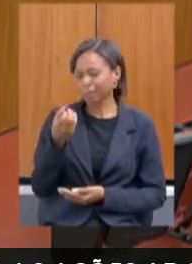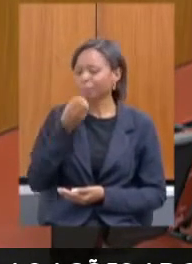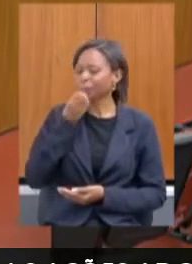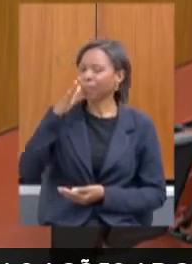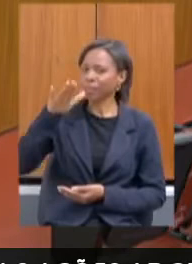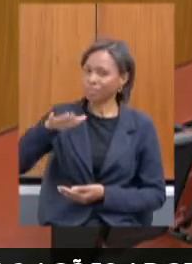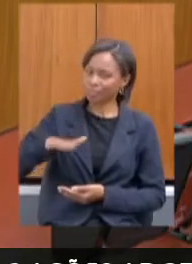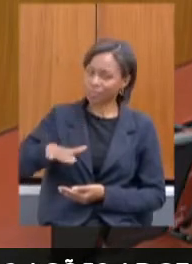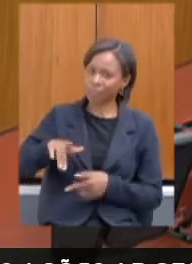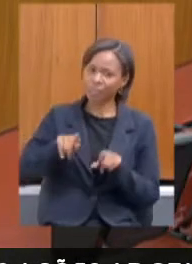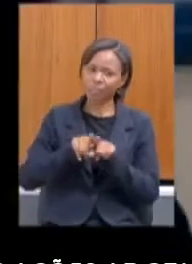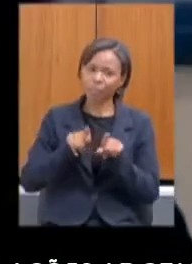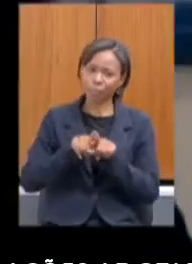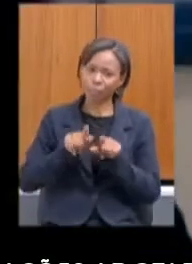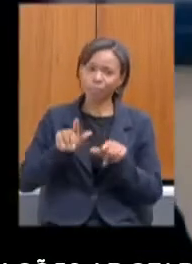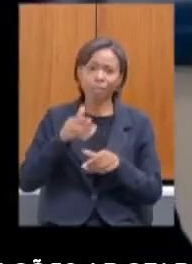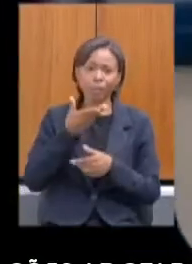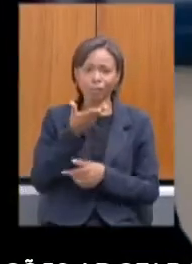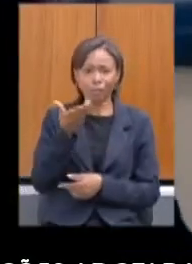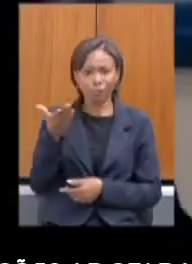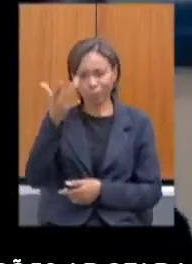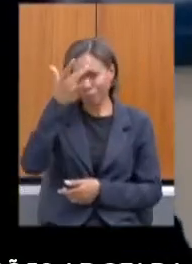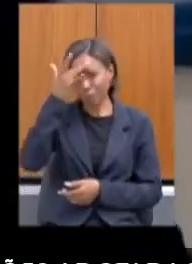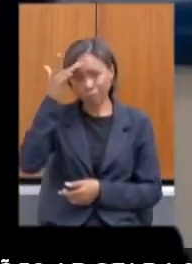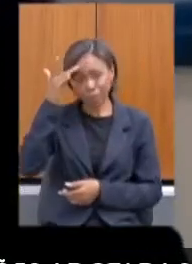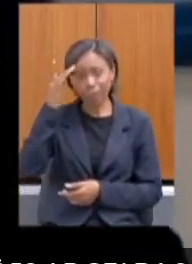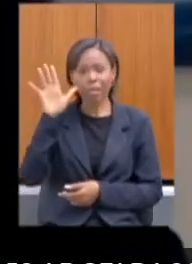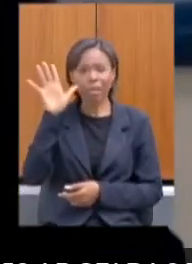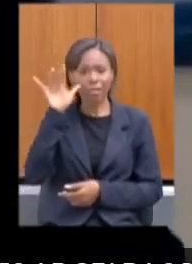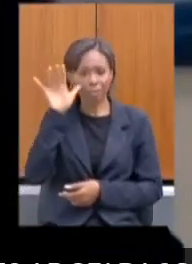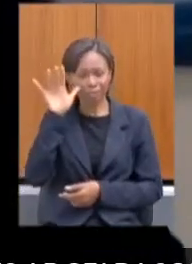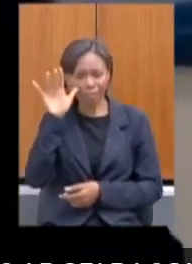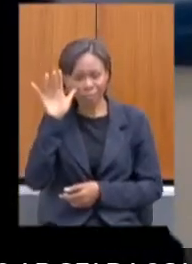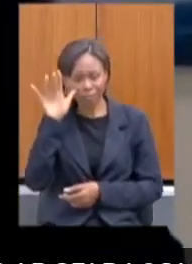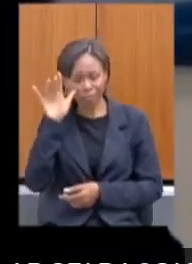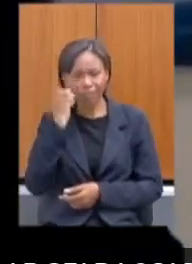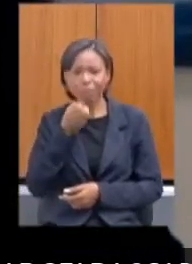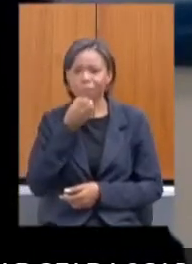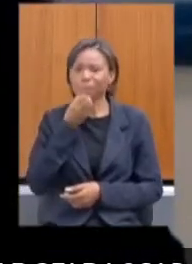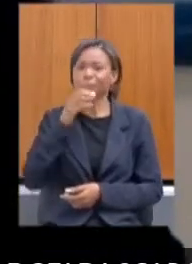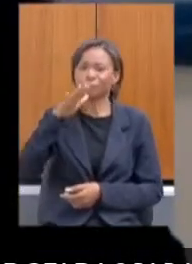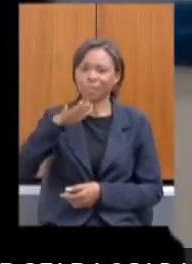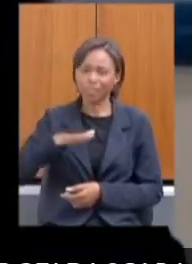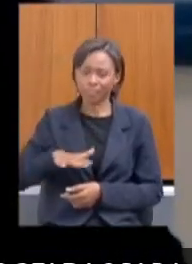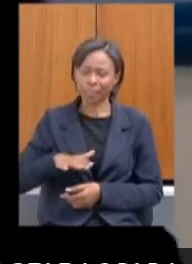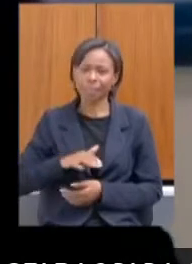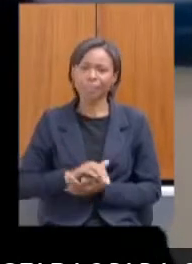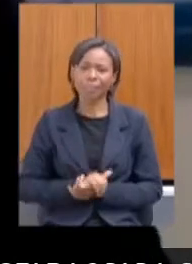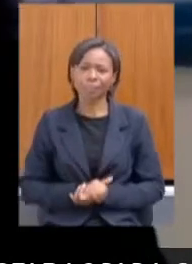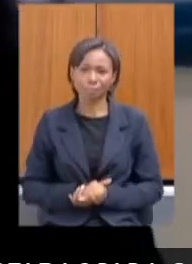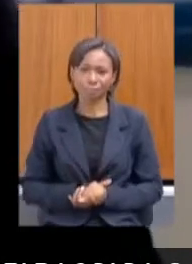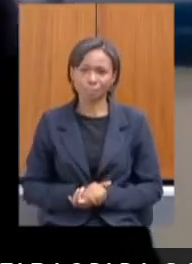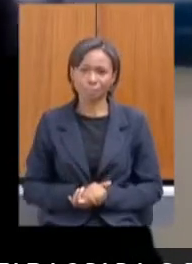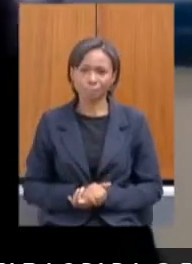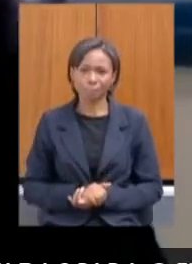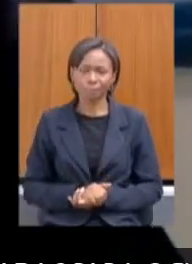as pessoas que estão nos acompanhando aqui na nossa Assembleia, né,